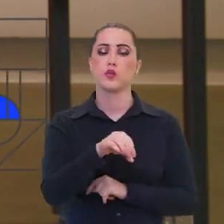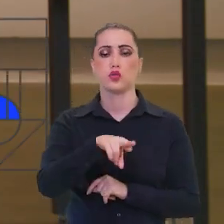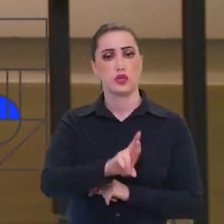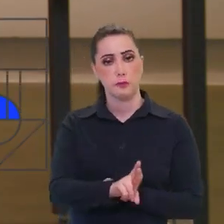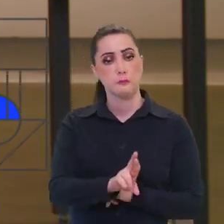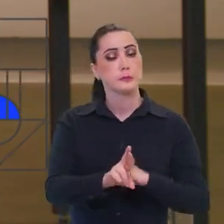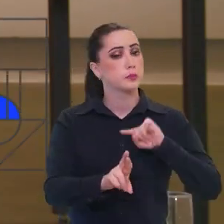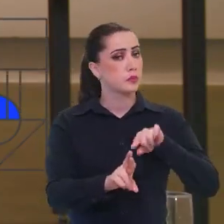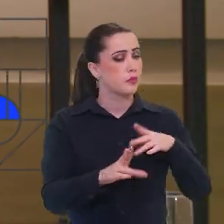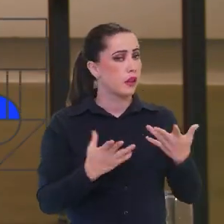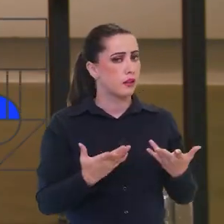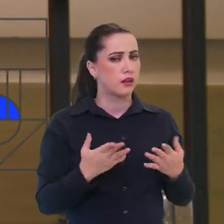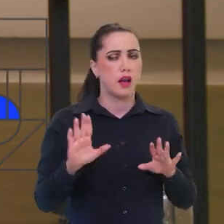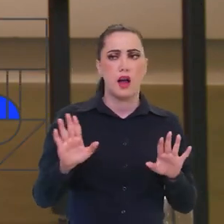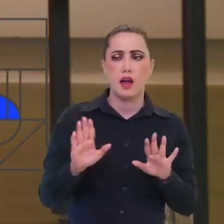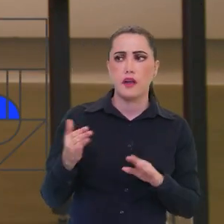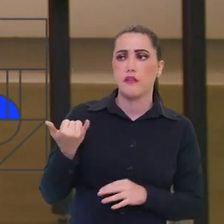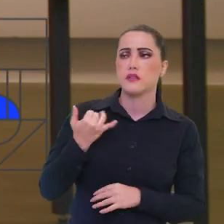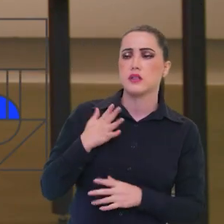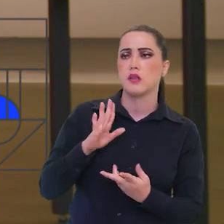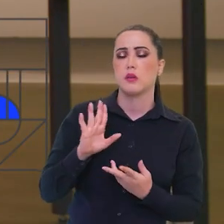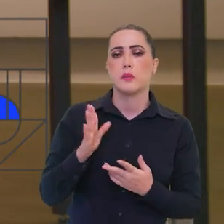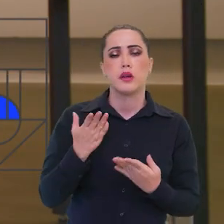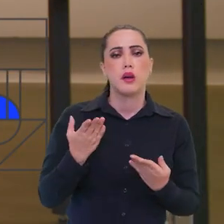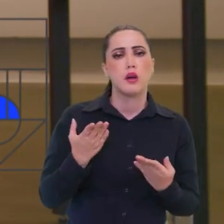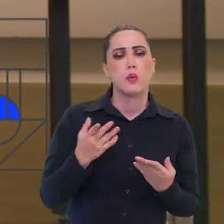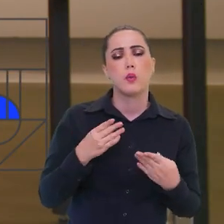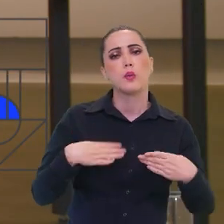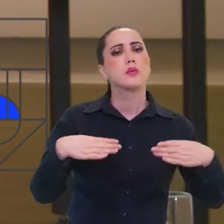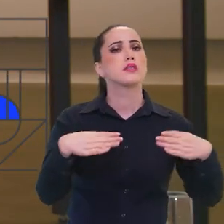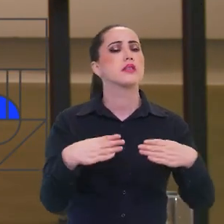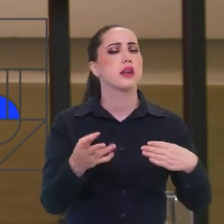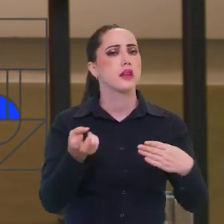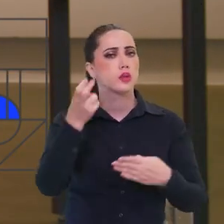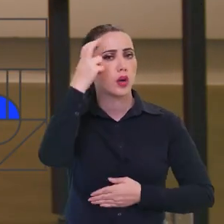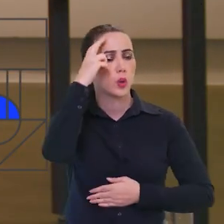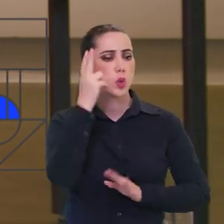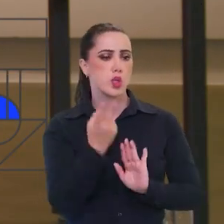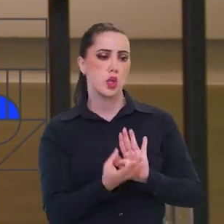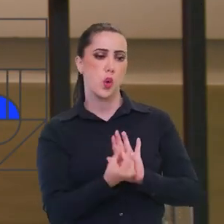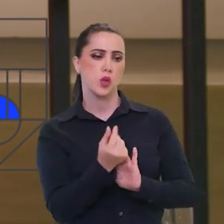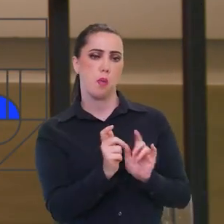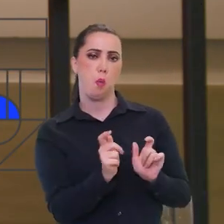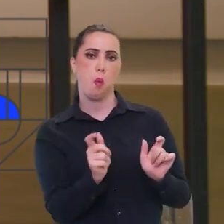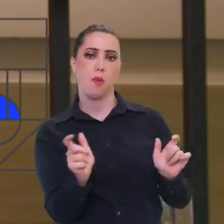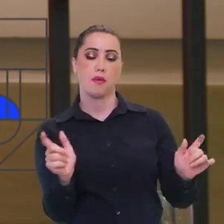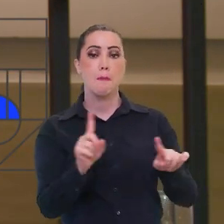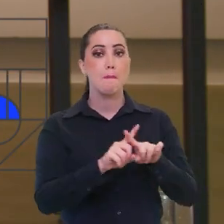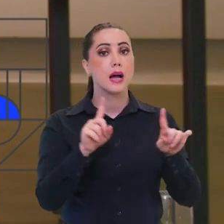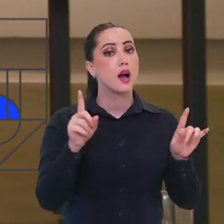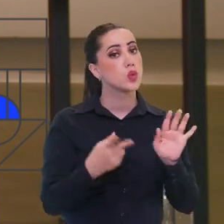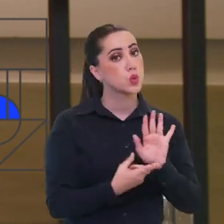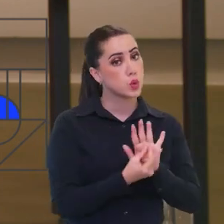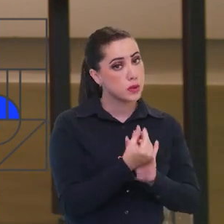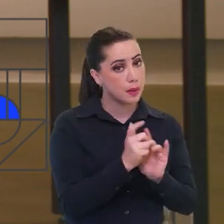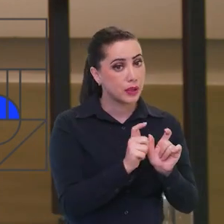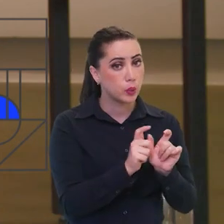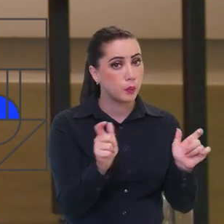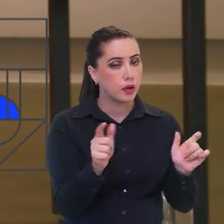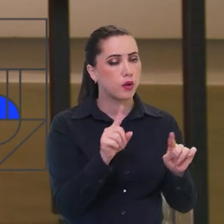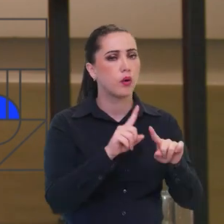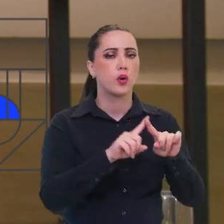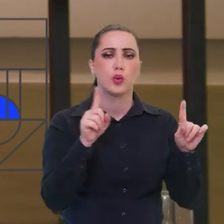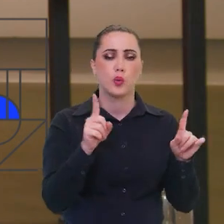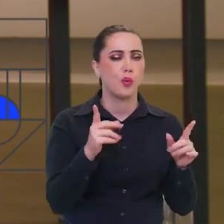mas o Ministério da Cultura está com um orçamento grande, mas esse orçamento grande